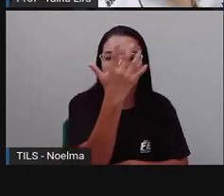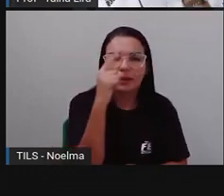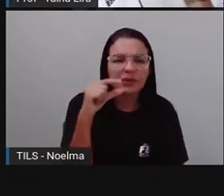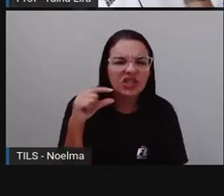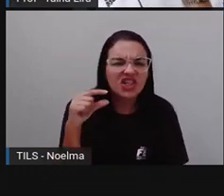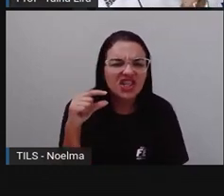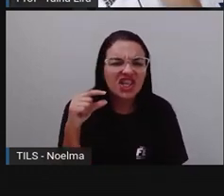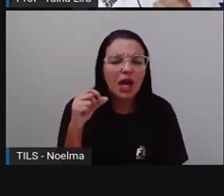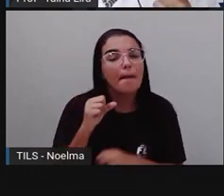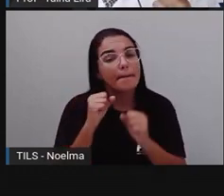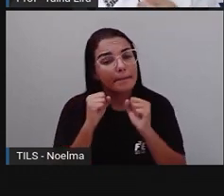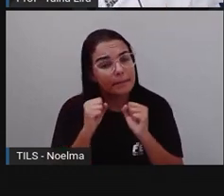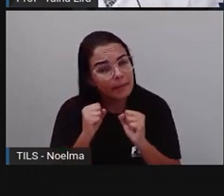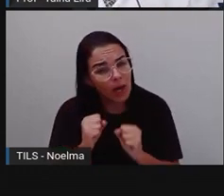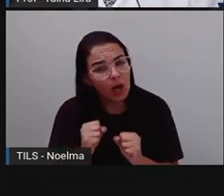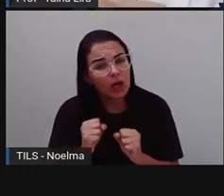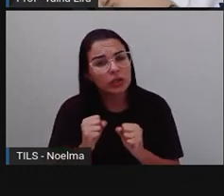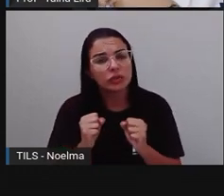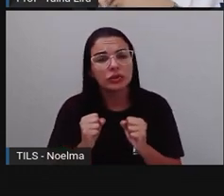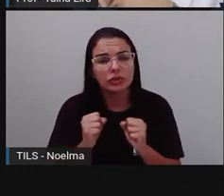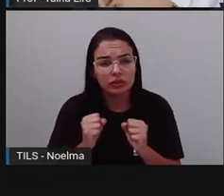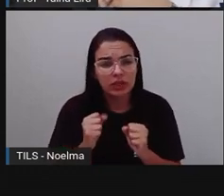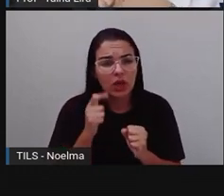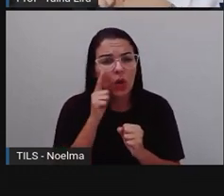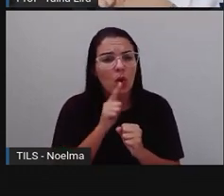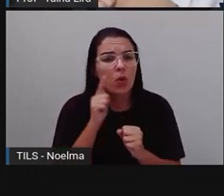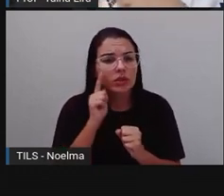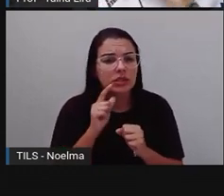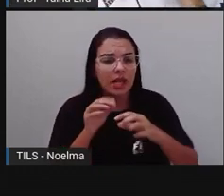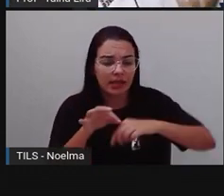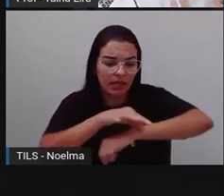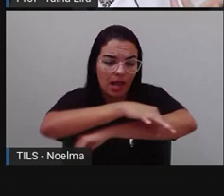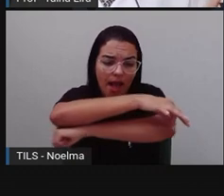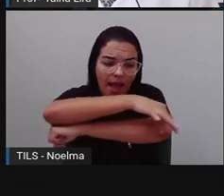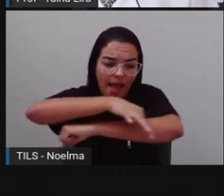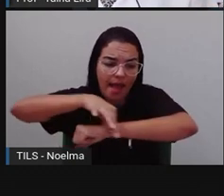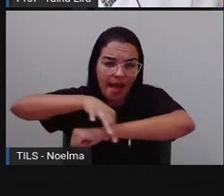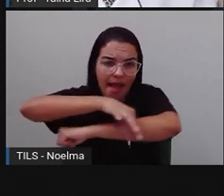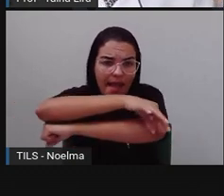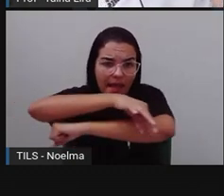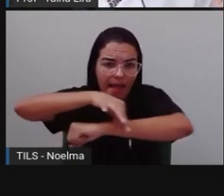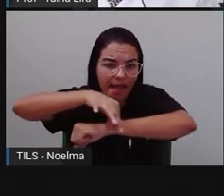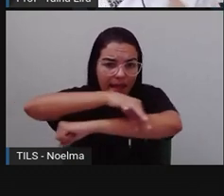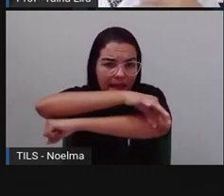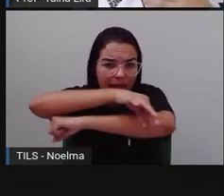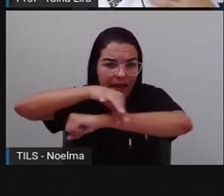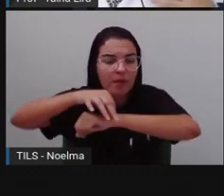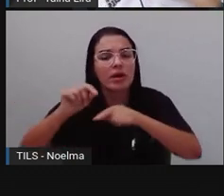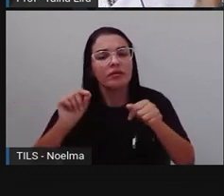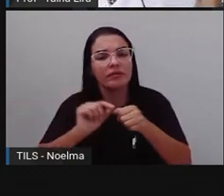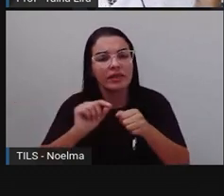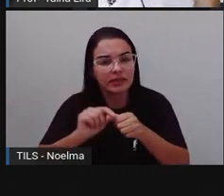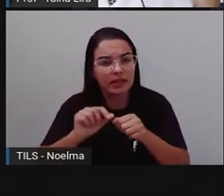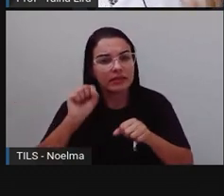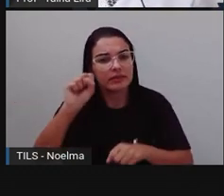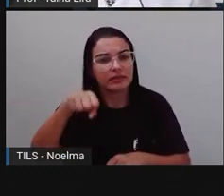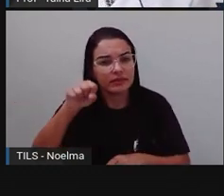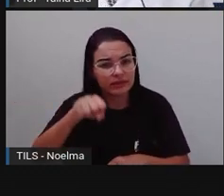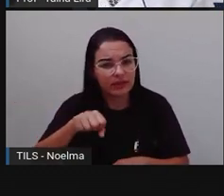centímetros, Nós vamos conseguir medir, Com uma régua, Tá? Que é um instrumento também,